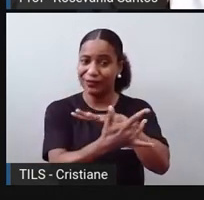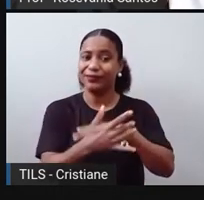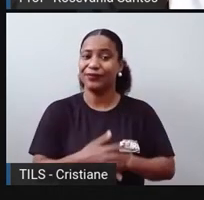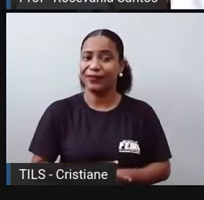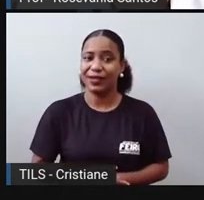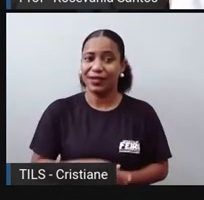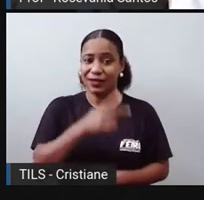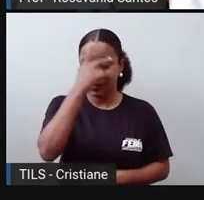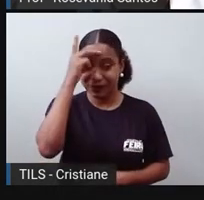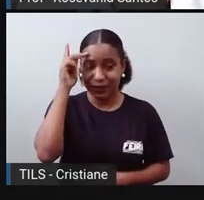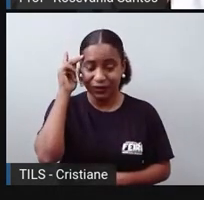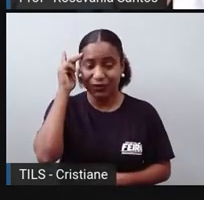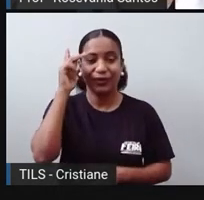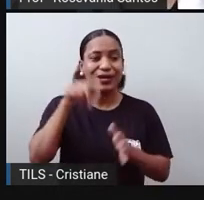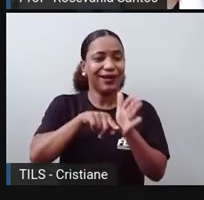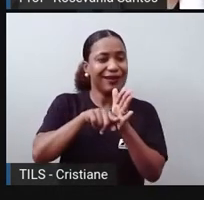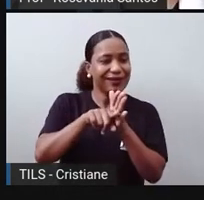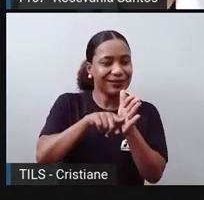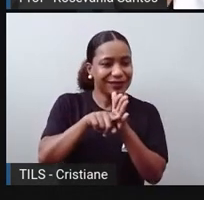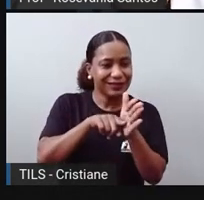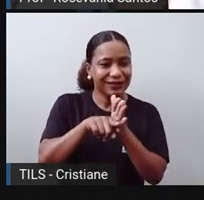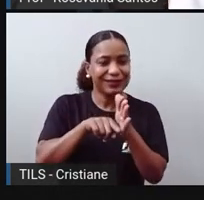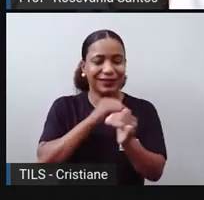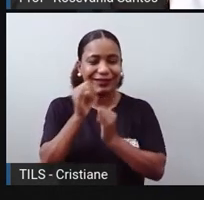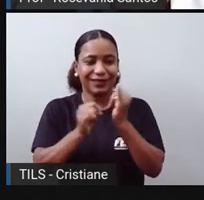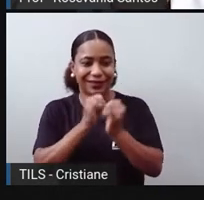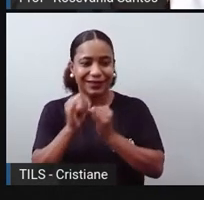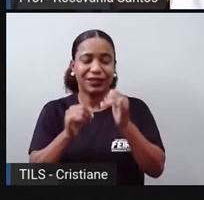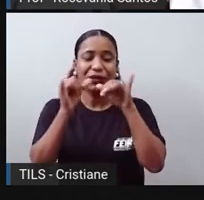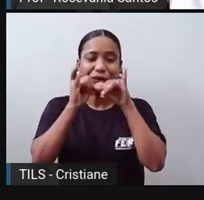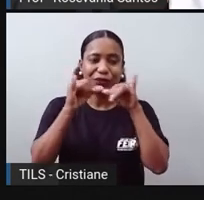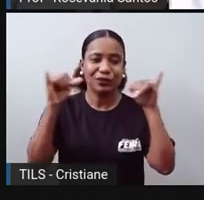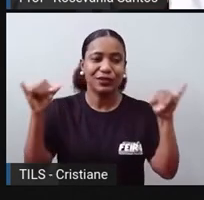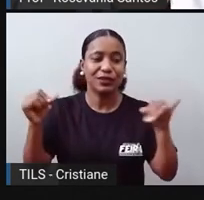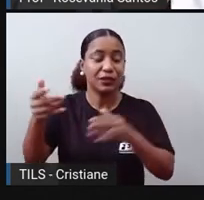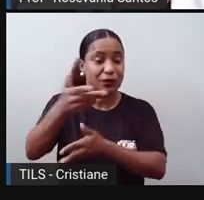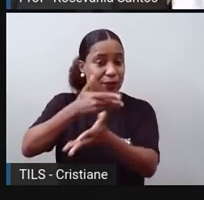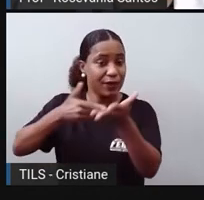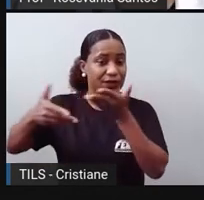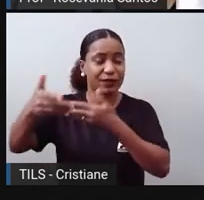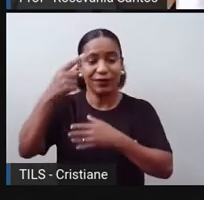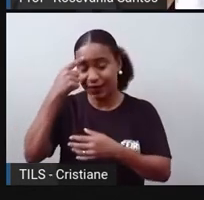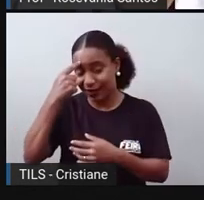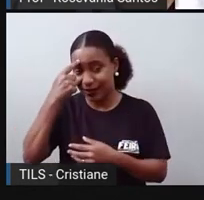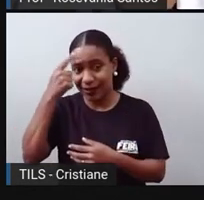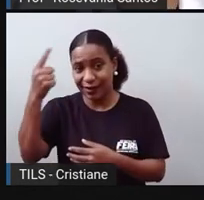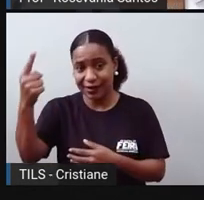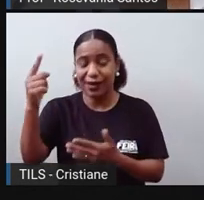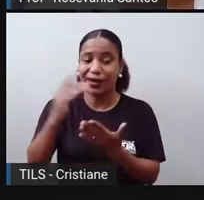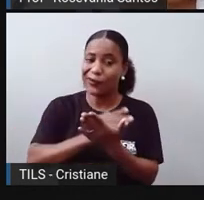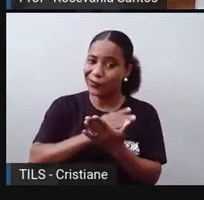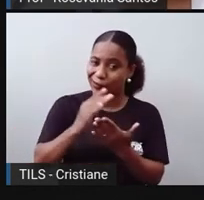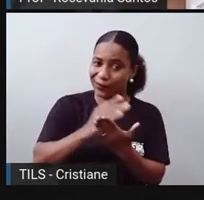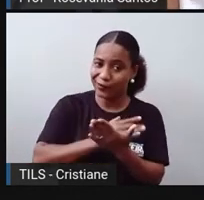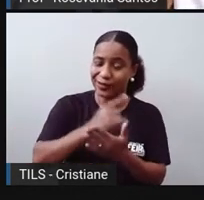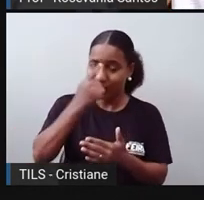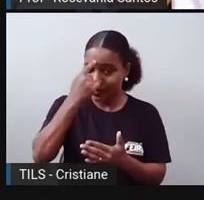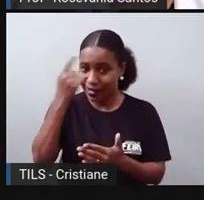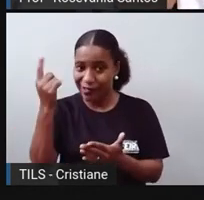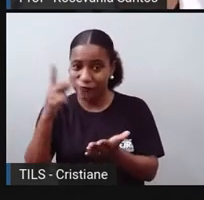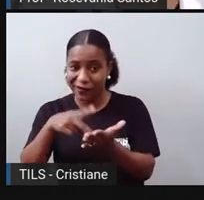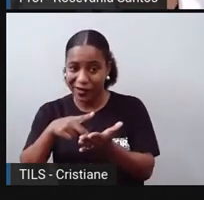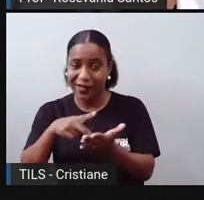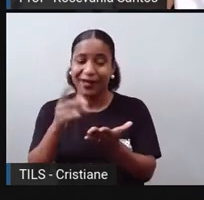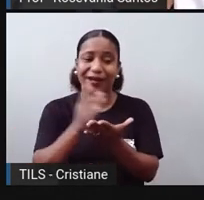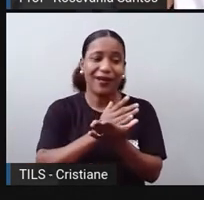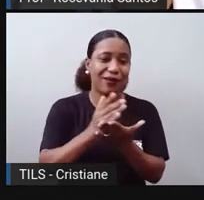fazer pesquisas, ler notícias, compartilhar ideias, às vezes algumas ideias não verdadeiras, né, que